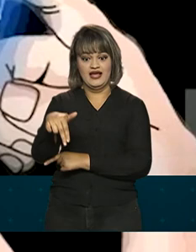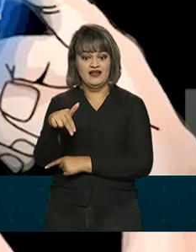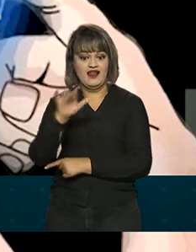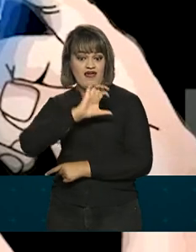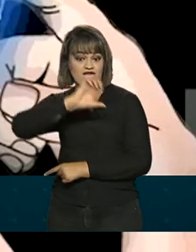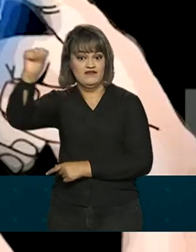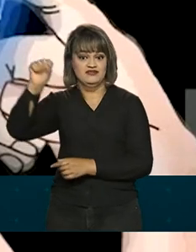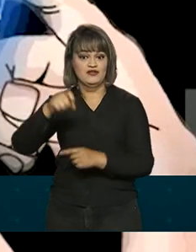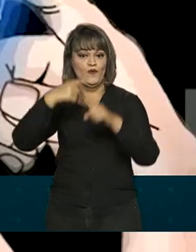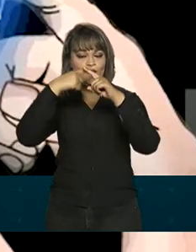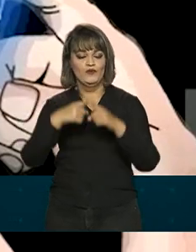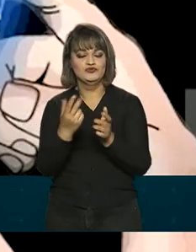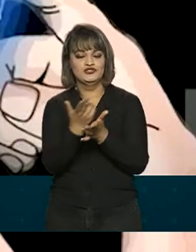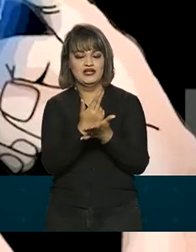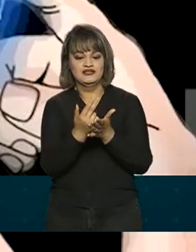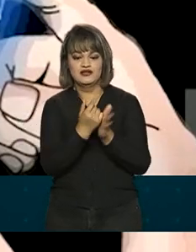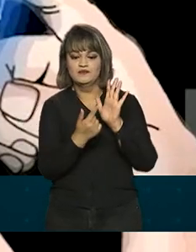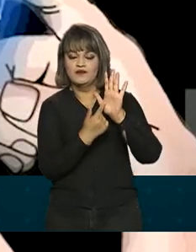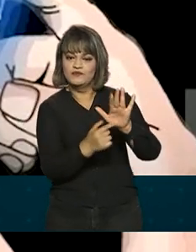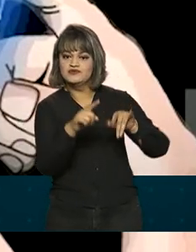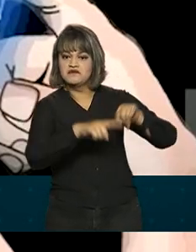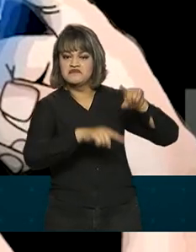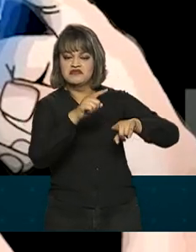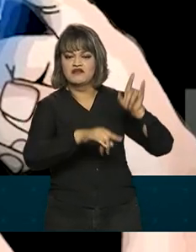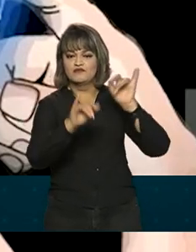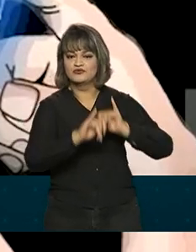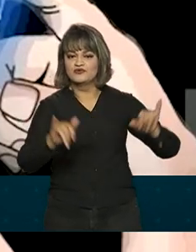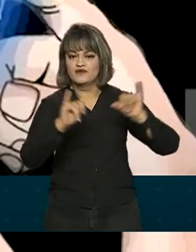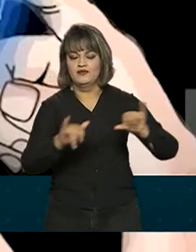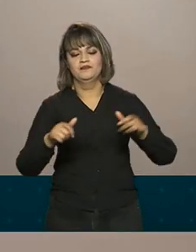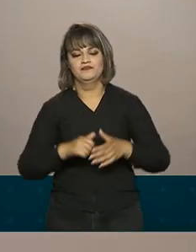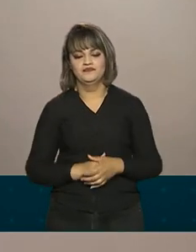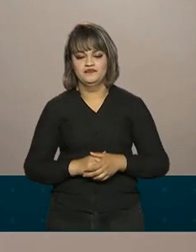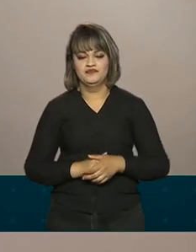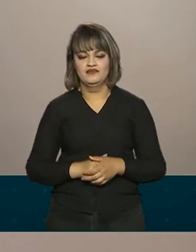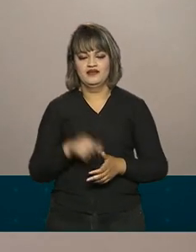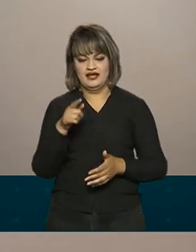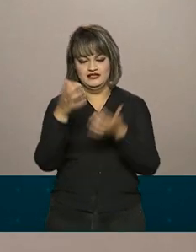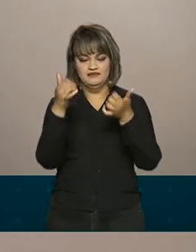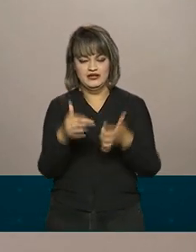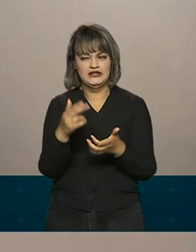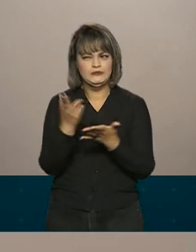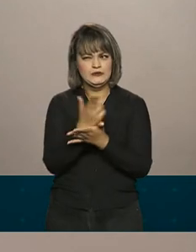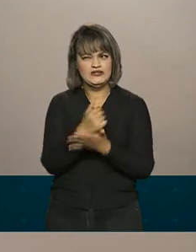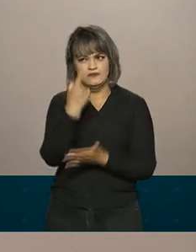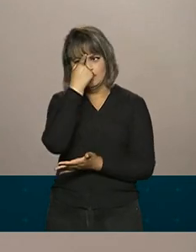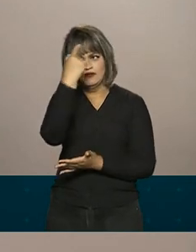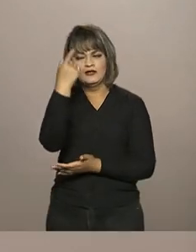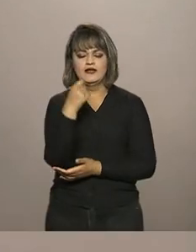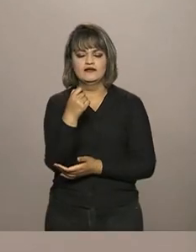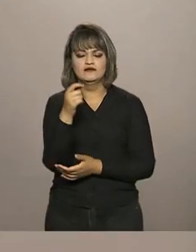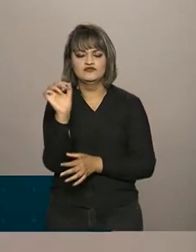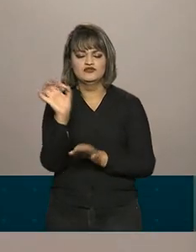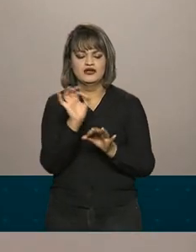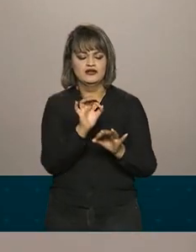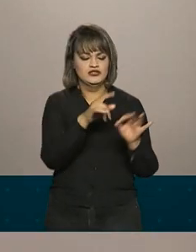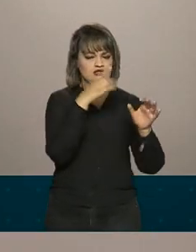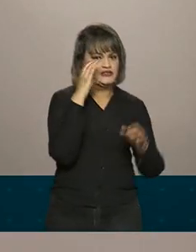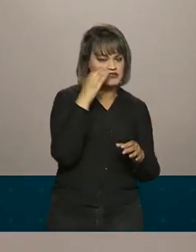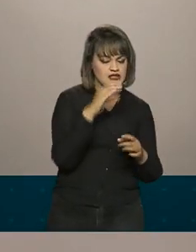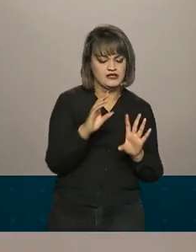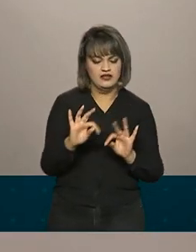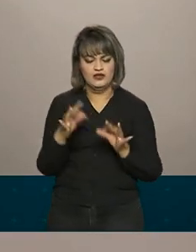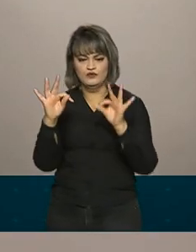desenho para estampar o material de divulgação da semana. O desenho surgiu a partir da ideia de reunir a ciência,